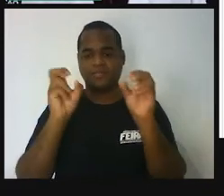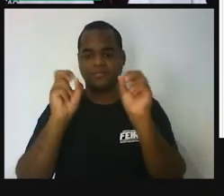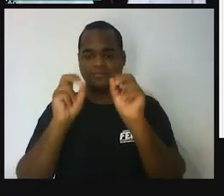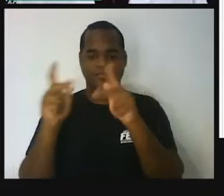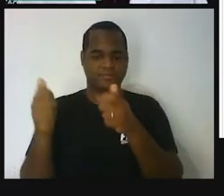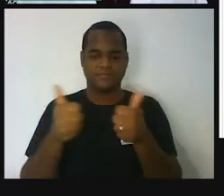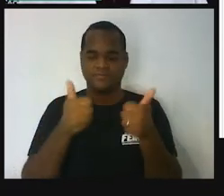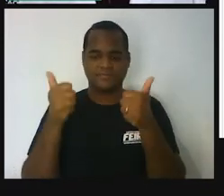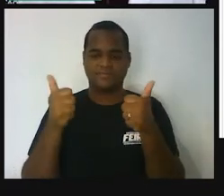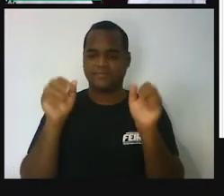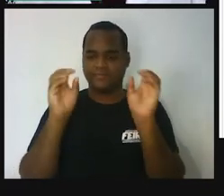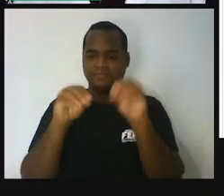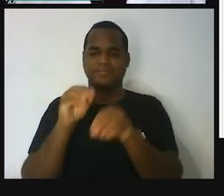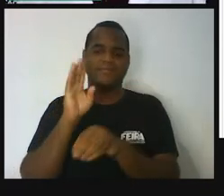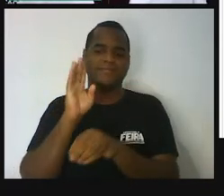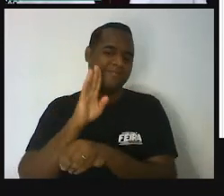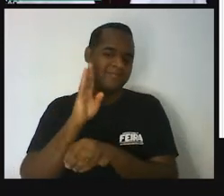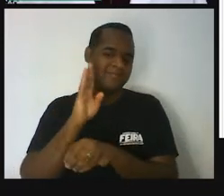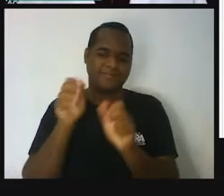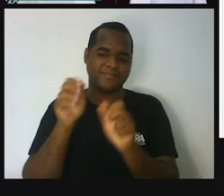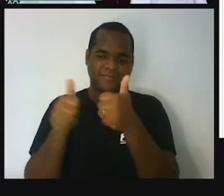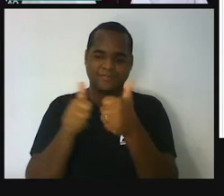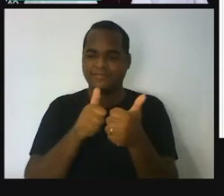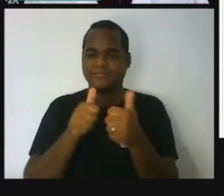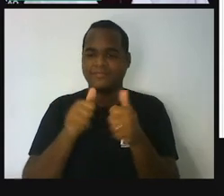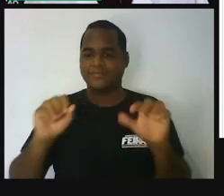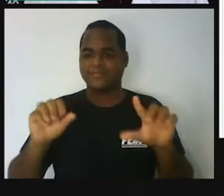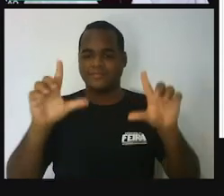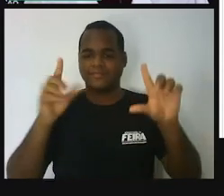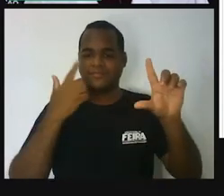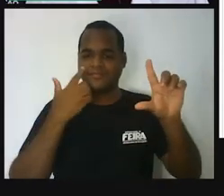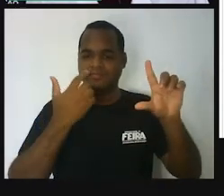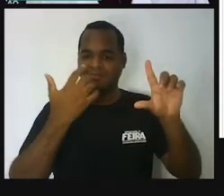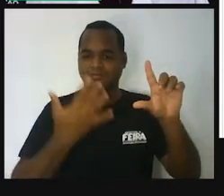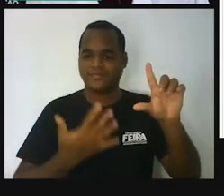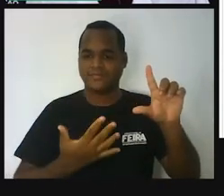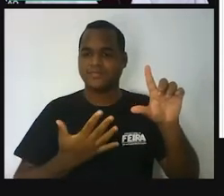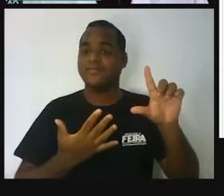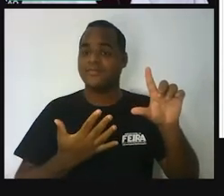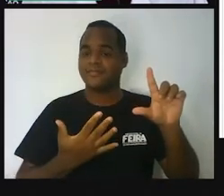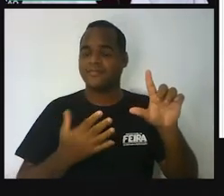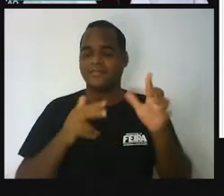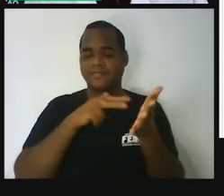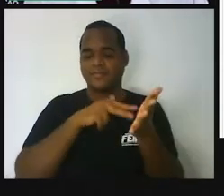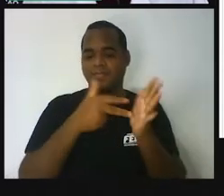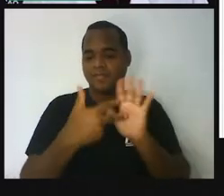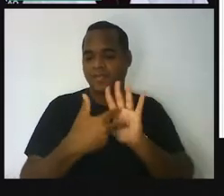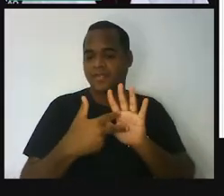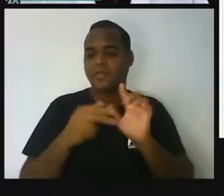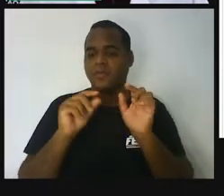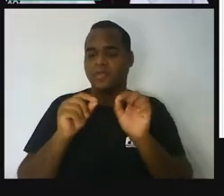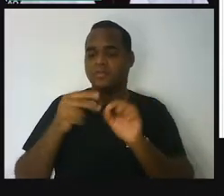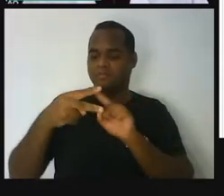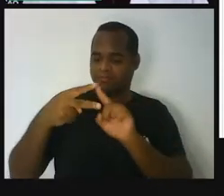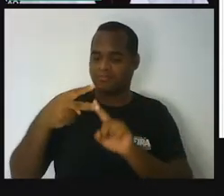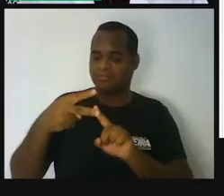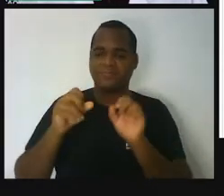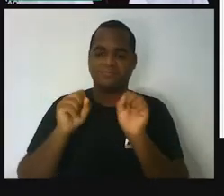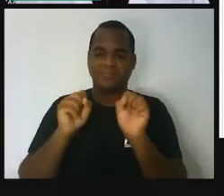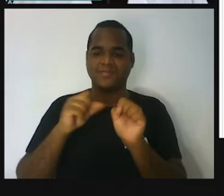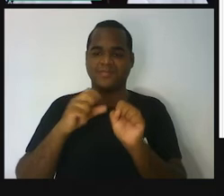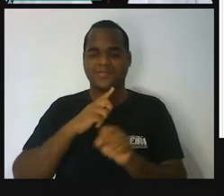legalzinho aí na tela e você entender melhor. Então, bidimensional significa duas dimensões.